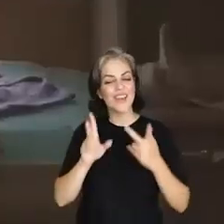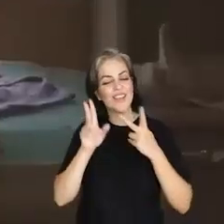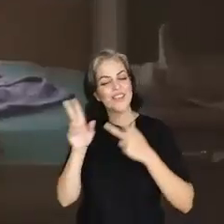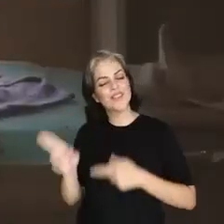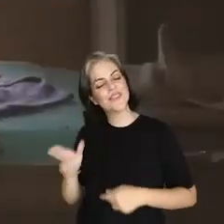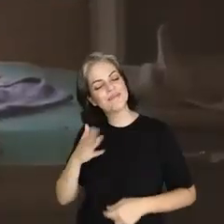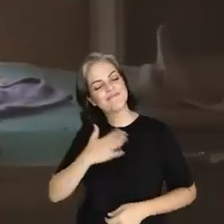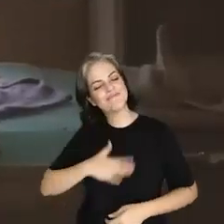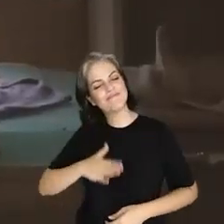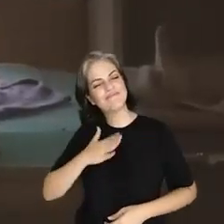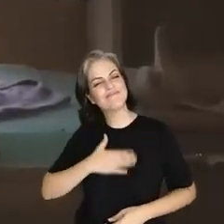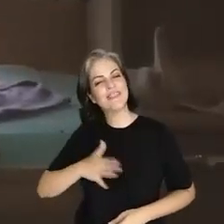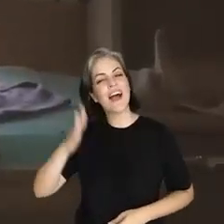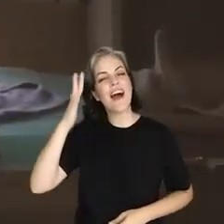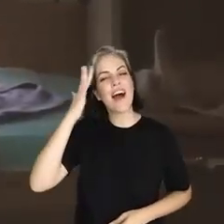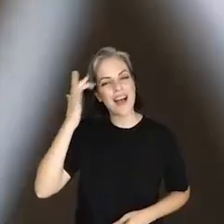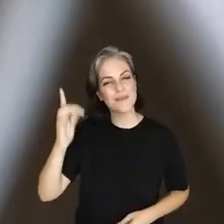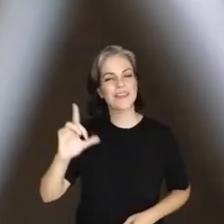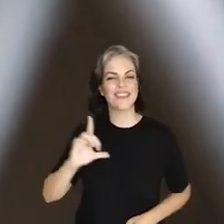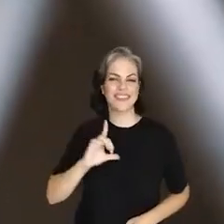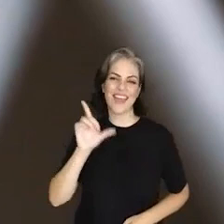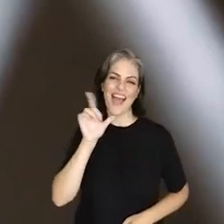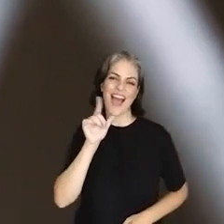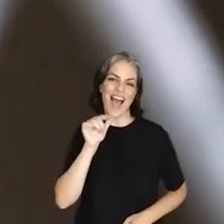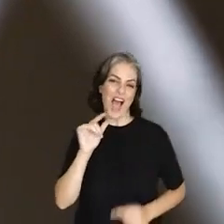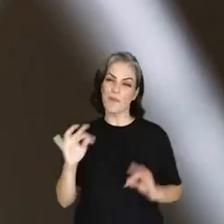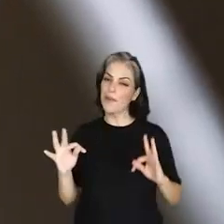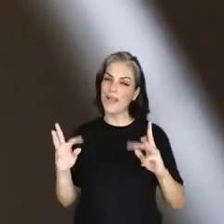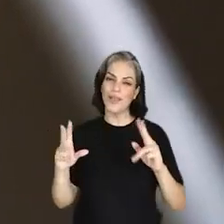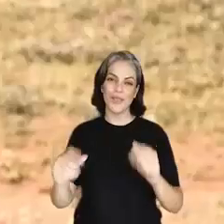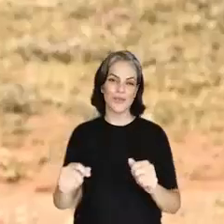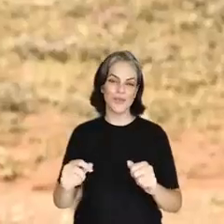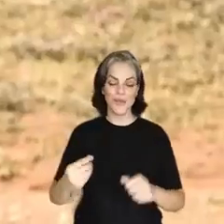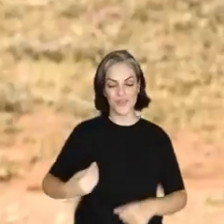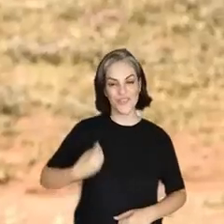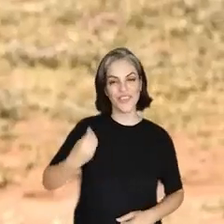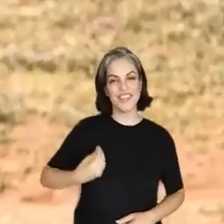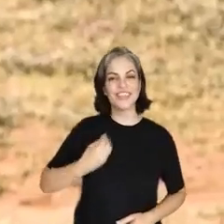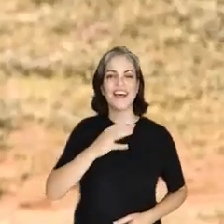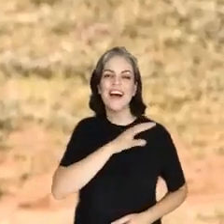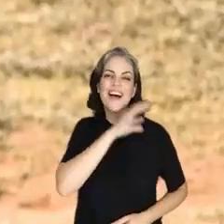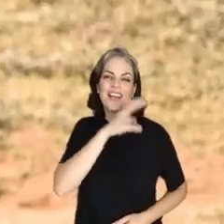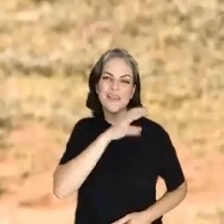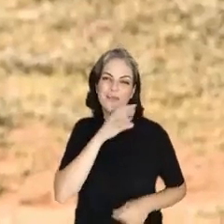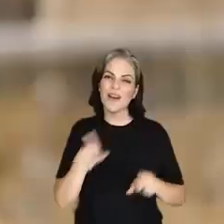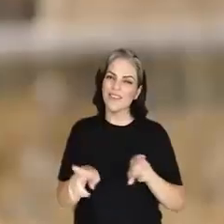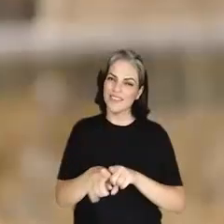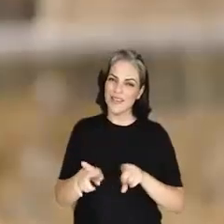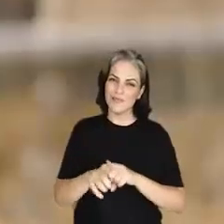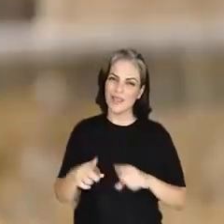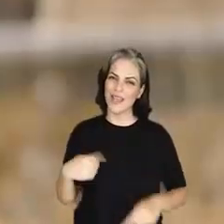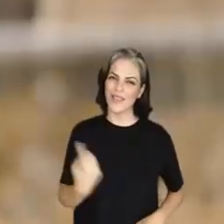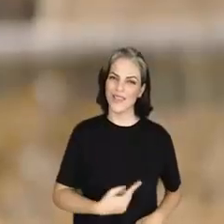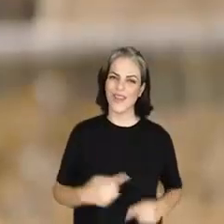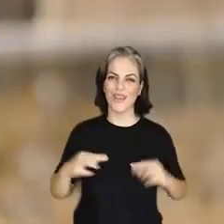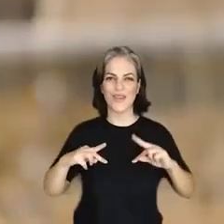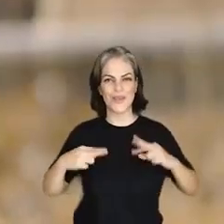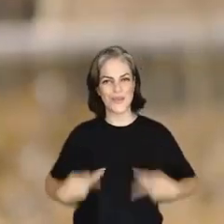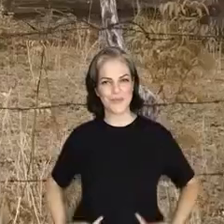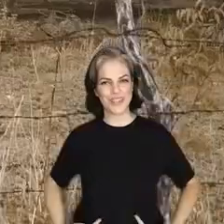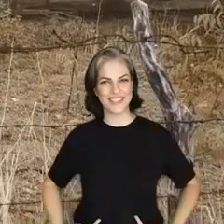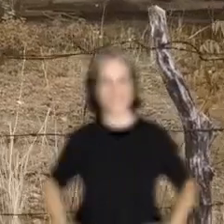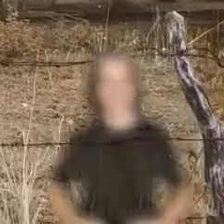vai dormir e saber que amanhã tem água para tudo, né? Para a sobrevivência dos animais e da pessoa